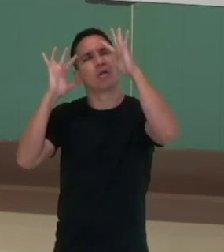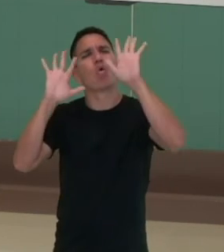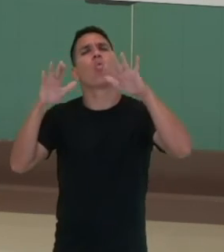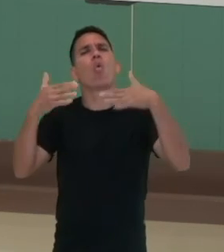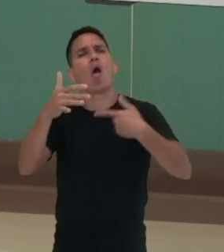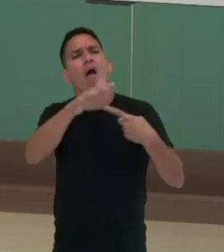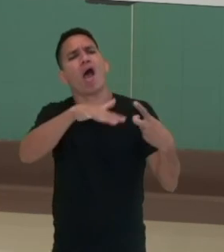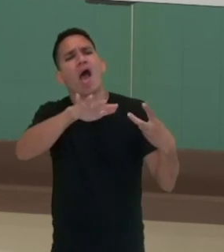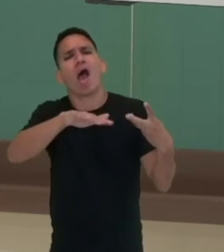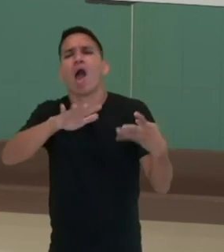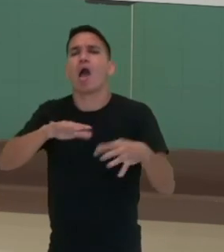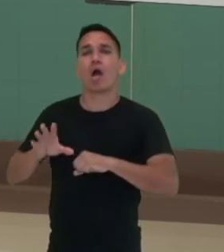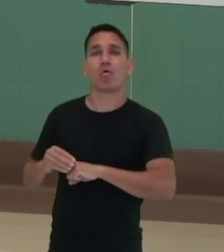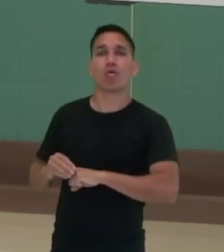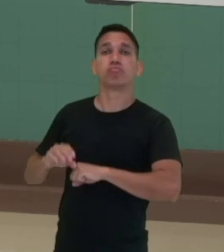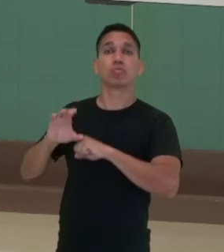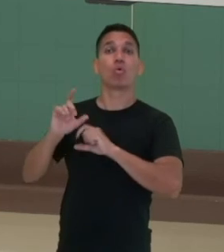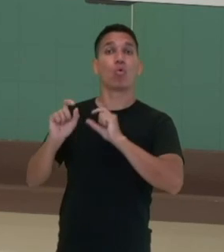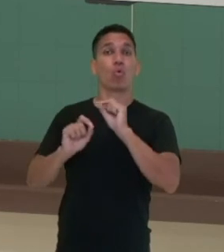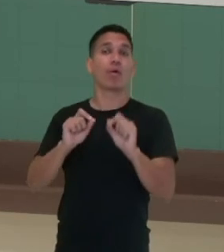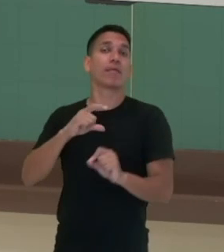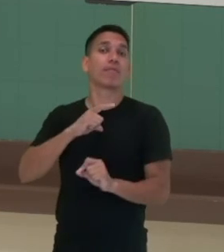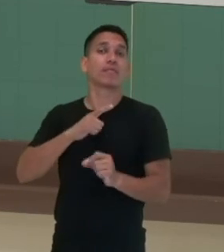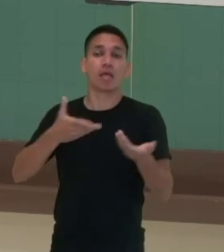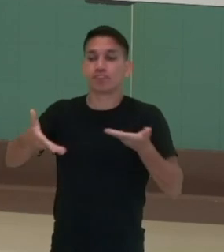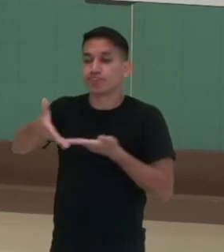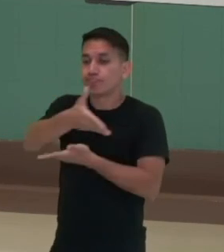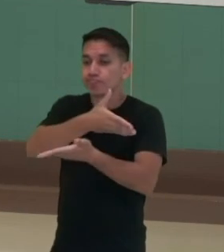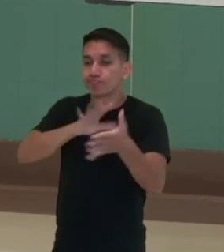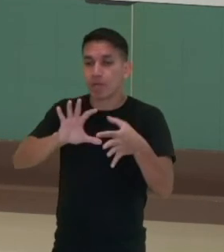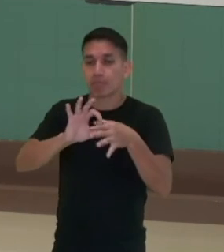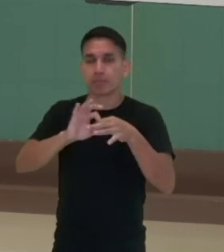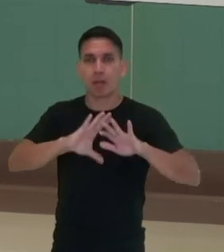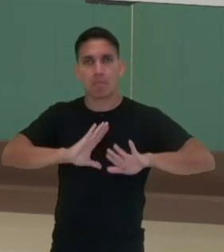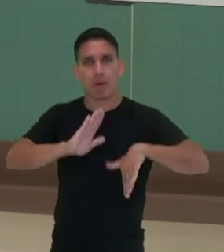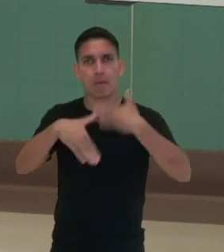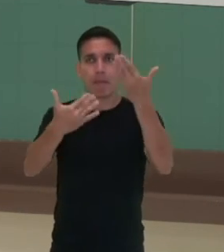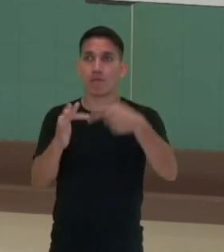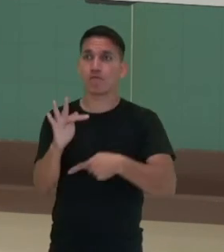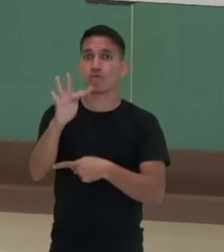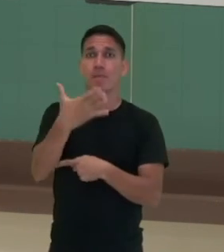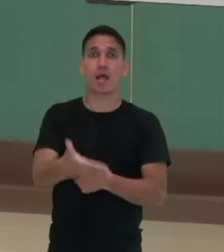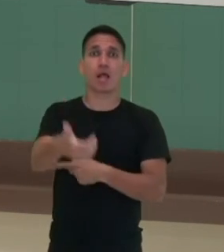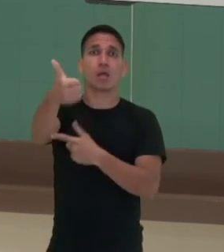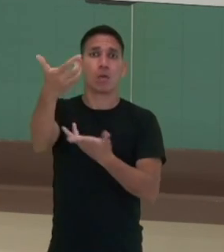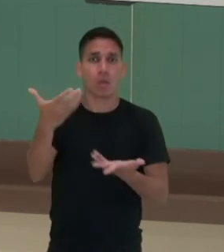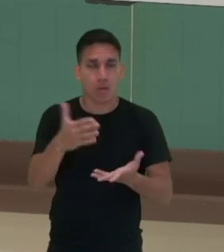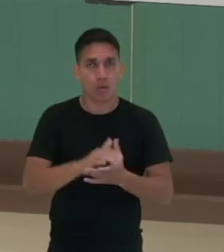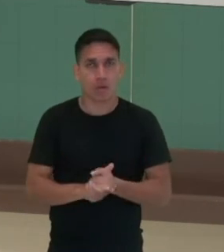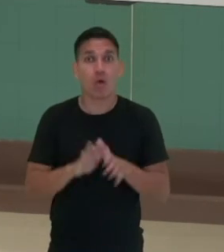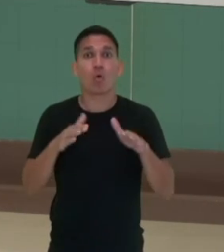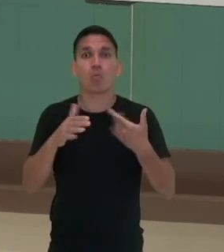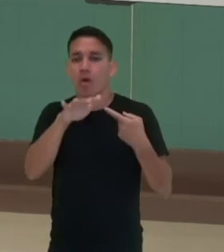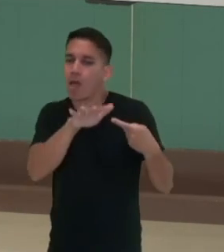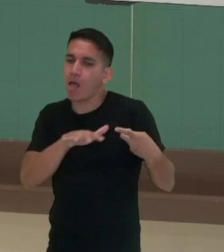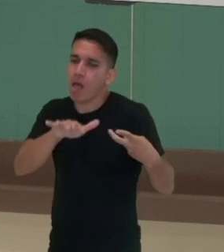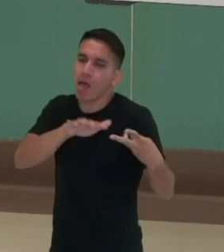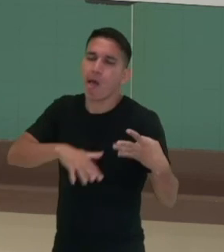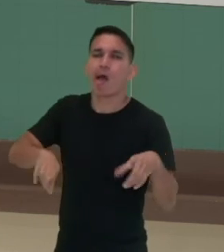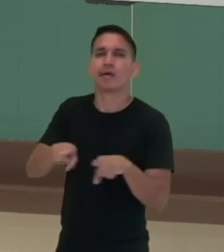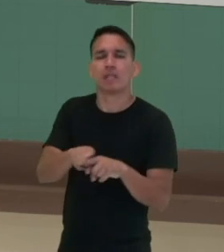as áreas do conhecimento que podem estar envolvidas aí para o desenvolvimento de um futuro melhor? Que campos de